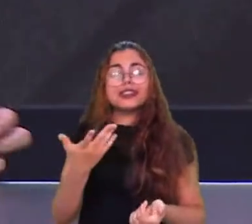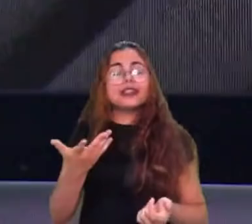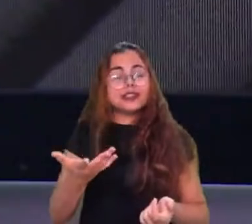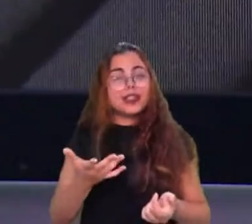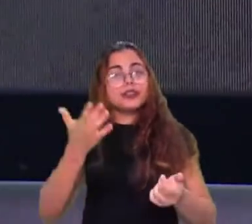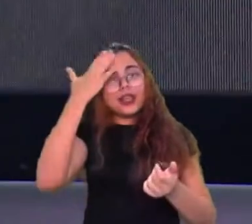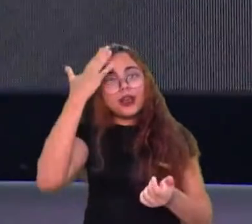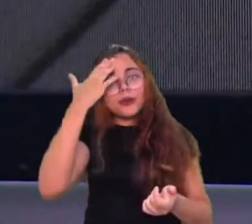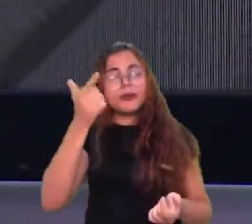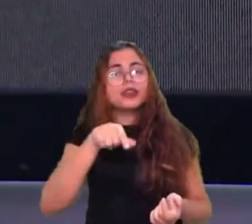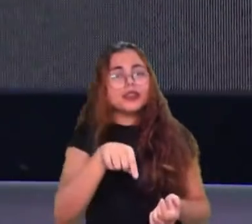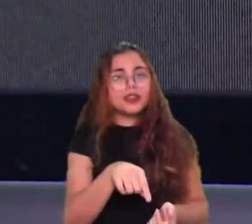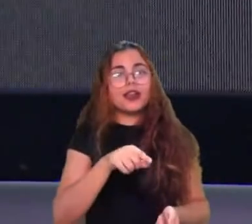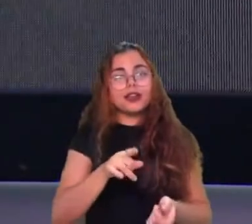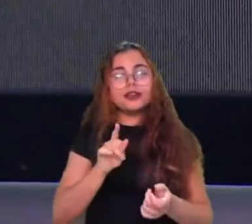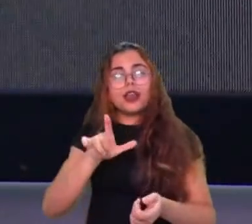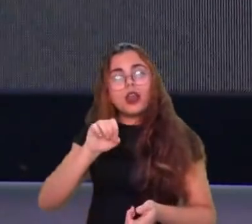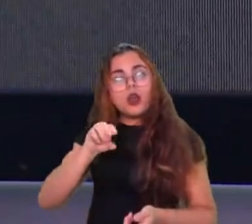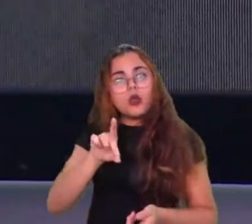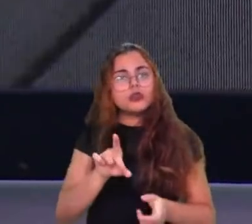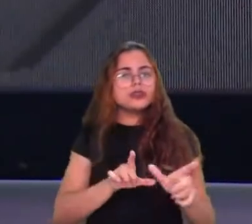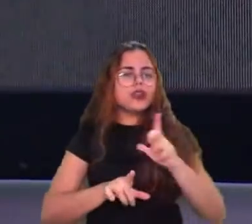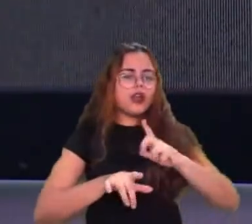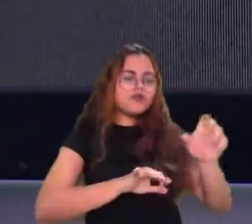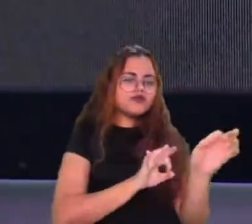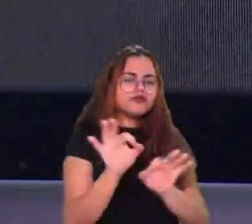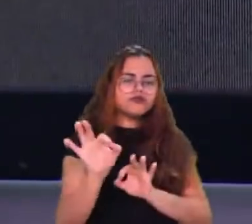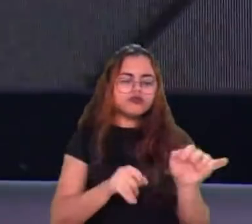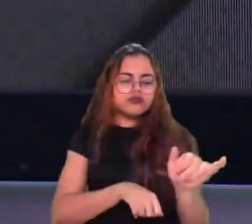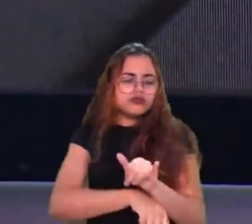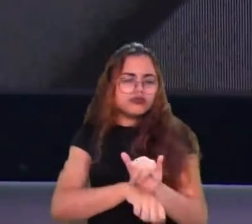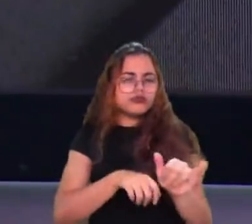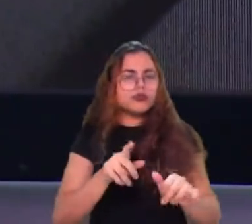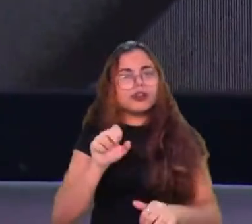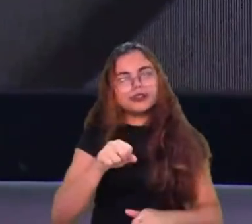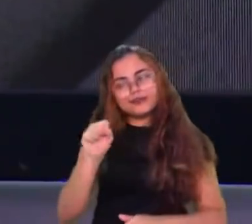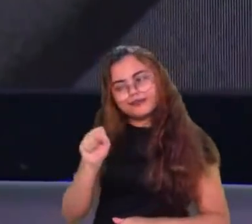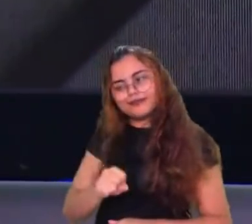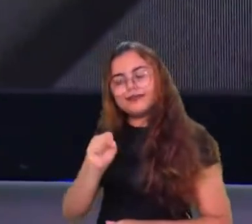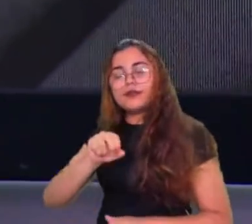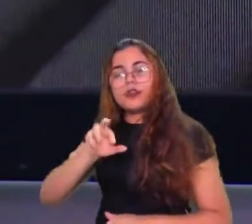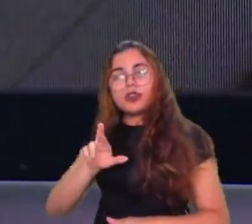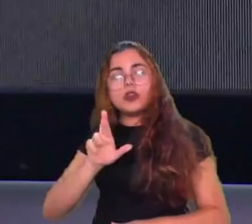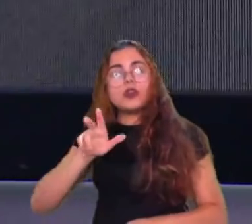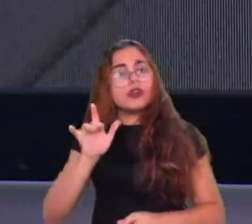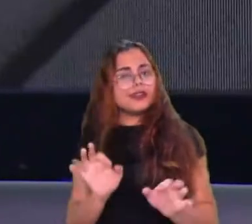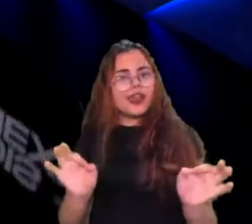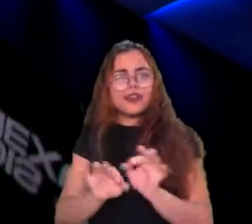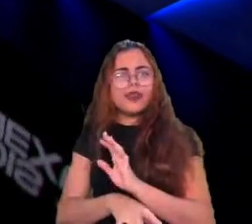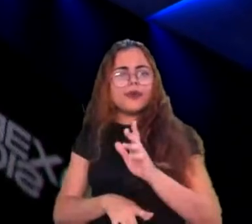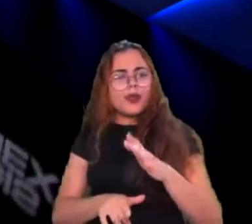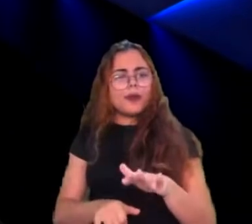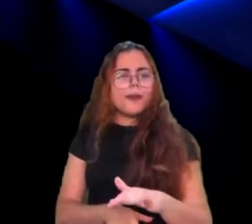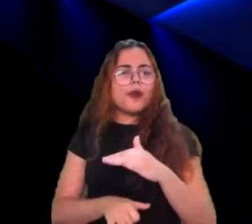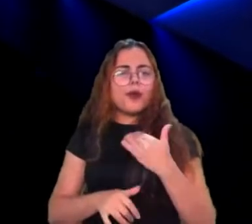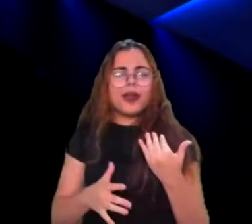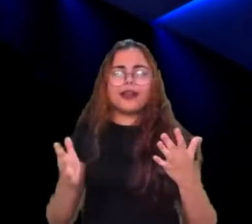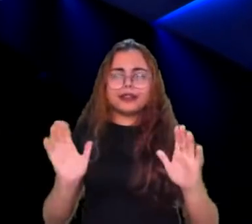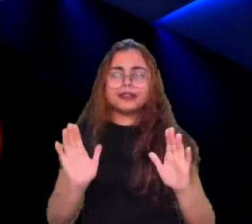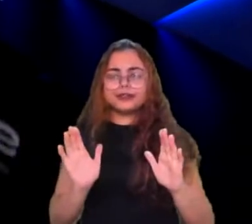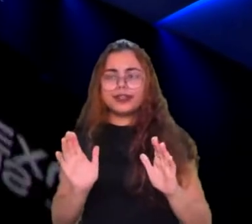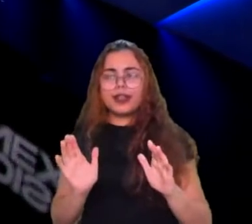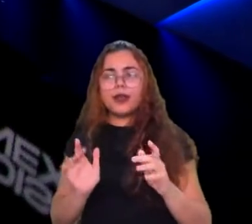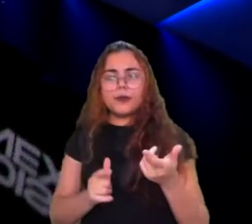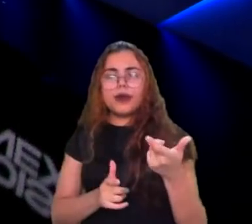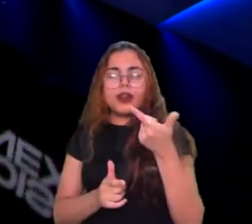executou isso bem porque os teammates ficaram ali prontos pra se matar da própria vida pra eles tentarem finalizar o jogo pararam o